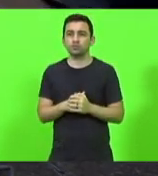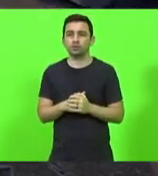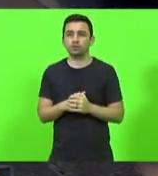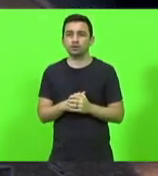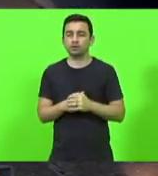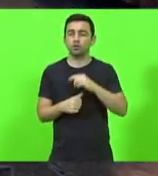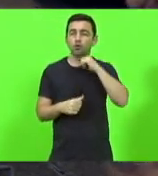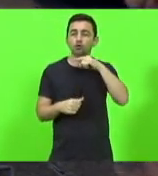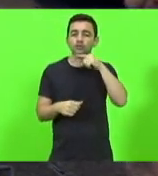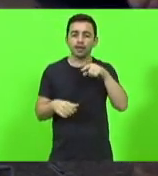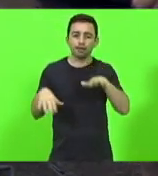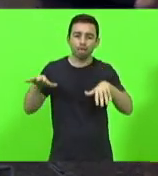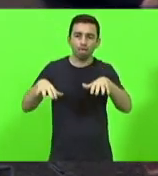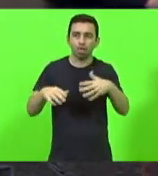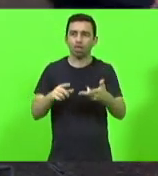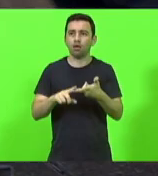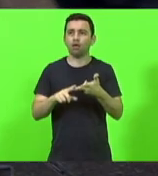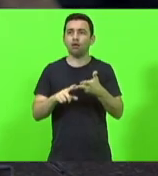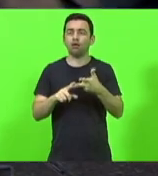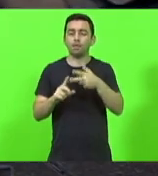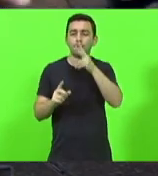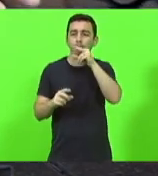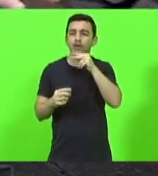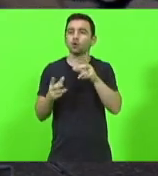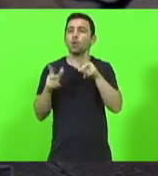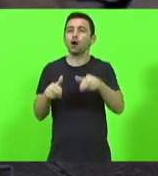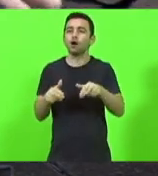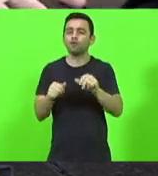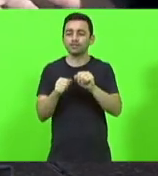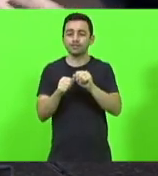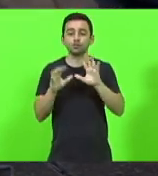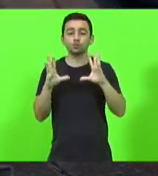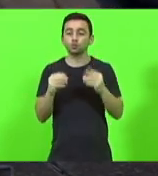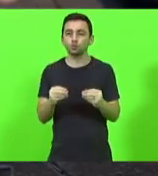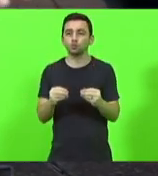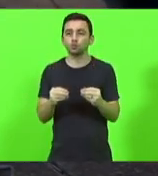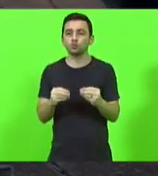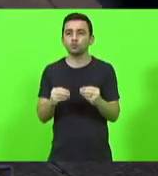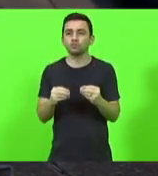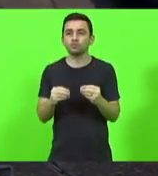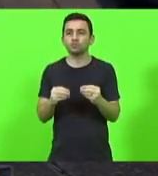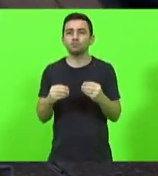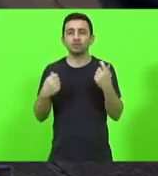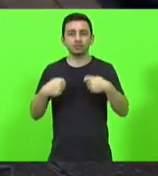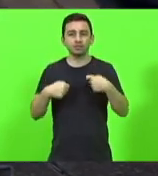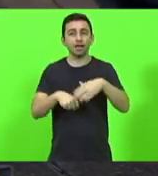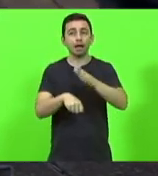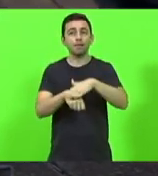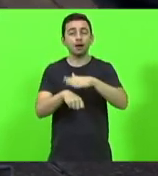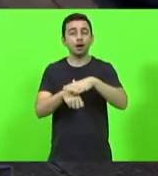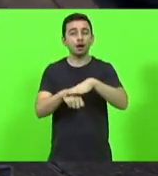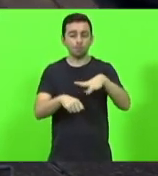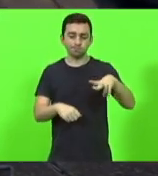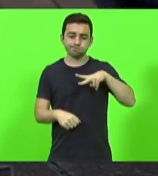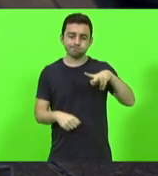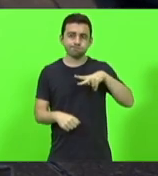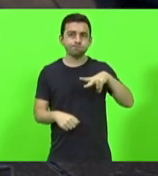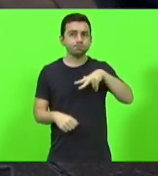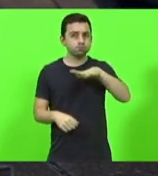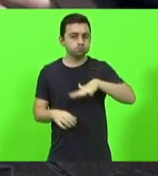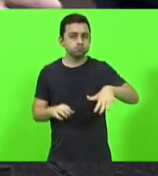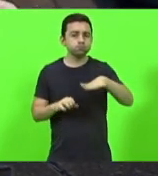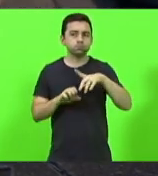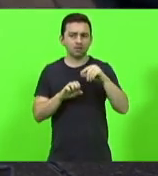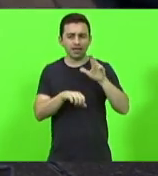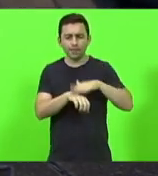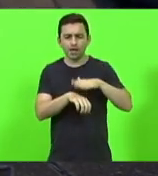nadar direito, voar direito, caminhar direito, quer fazer tudo, quer fazer tudo, deixa isso aí na mão da iniciativa privada, deixa isso aí na mão de quem sabe